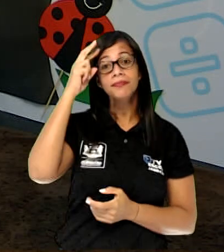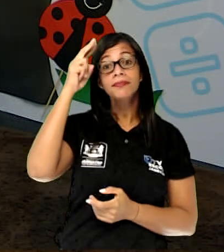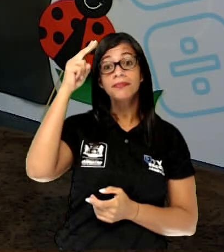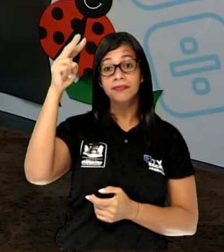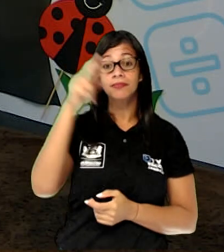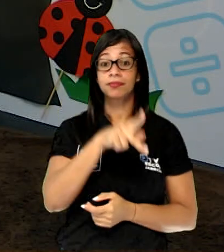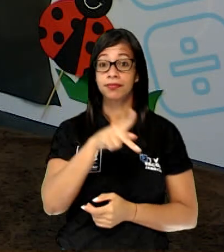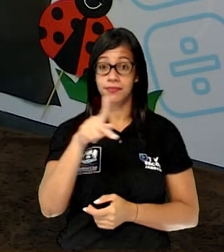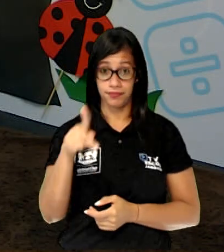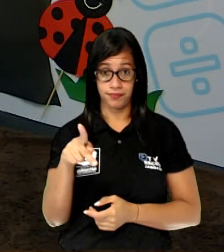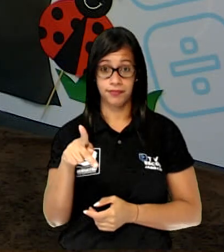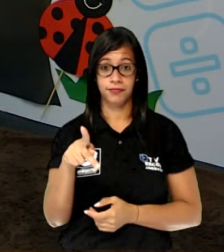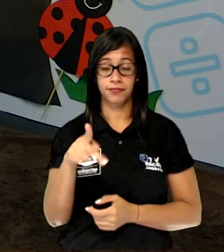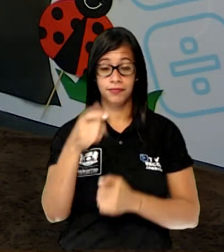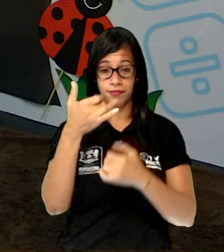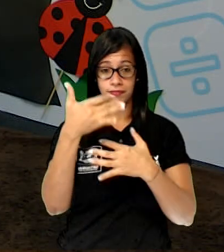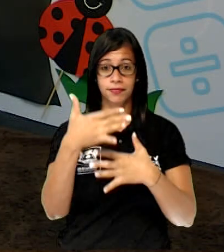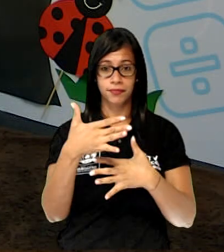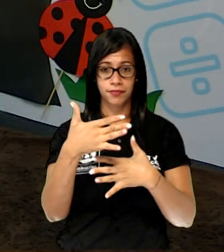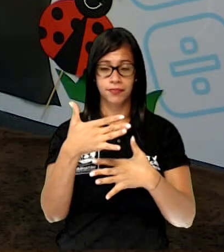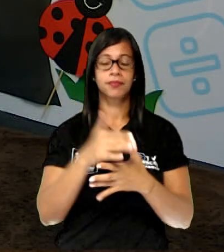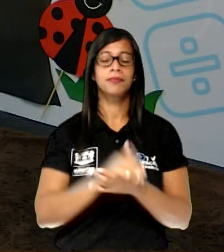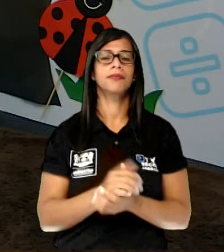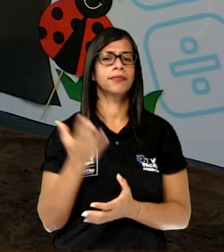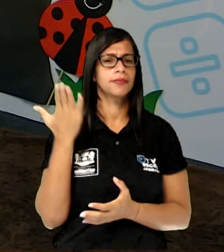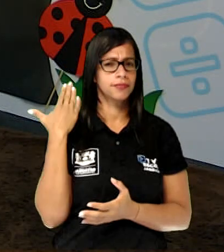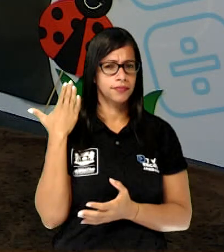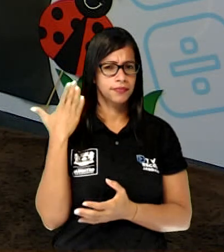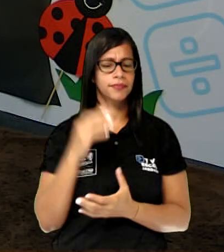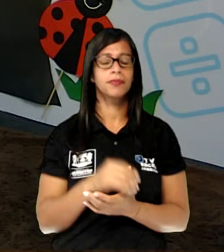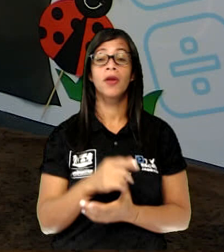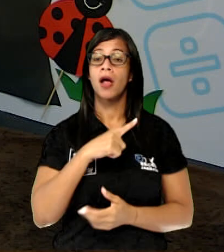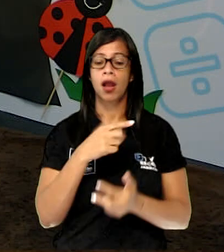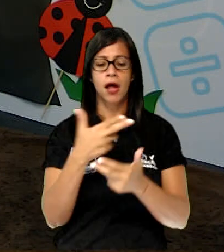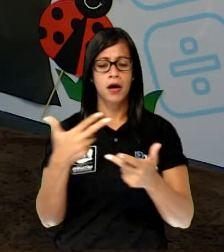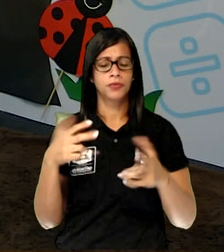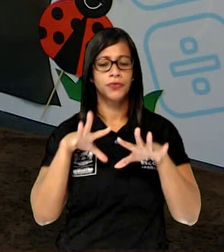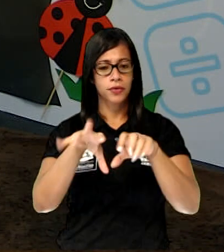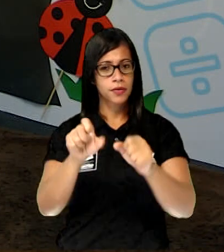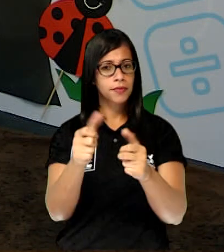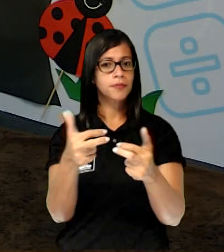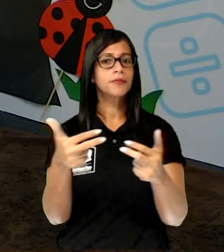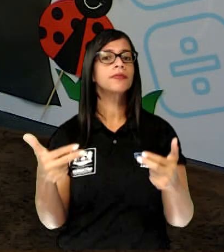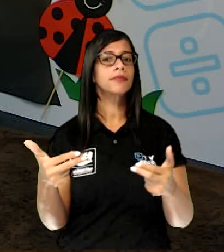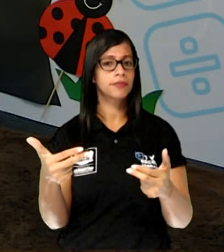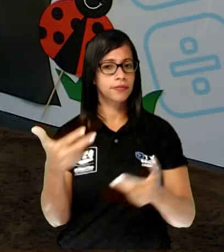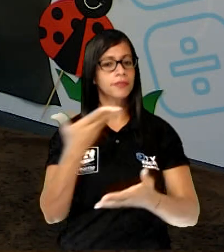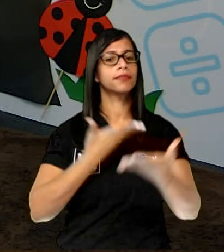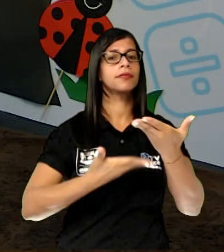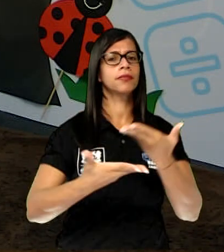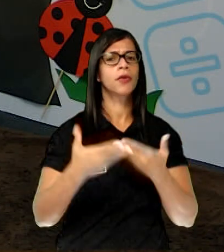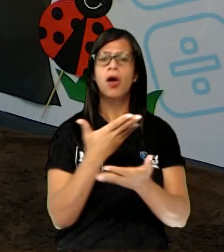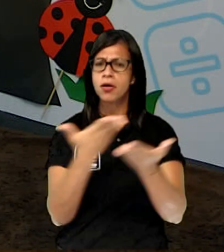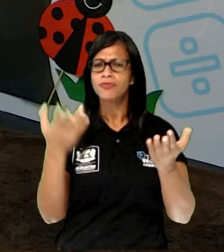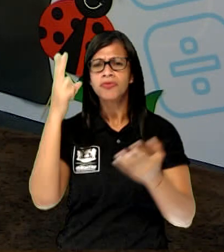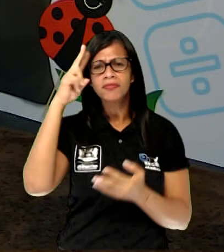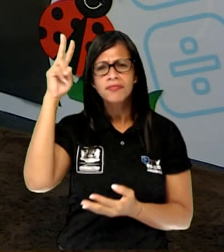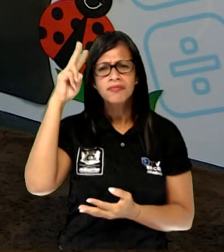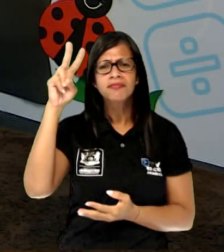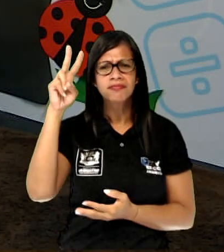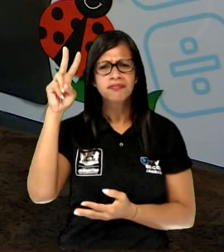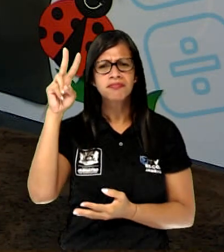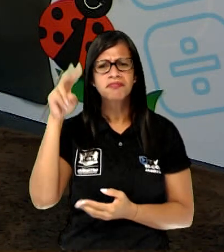contou, alguns animais participaram daquele diálogo, não foi? Eu quero saber se vocês lembram quais foram esses